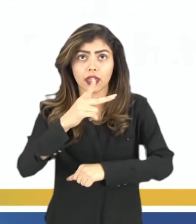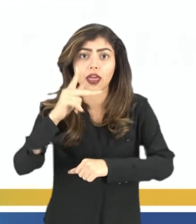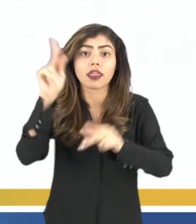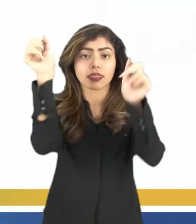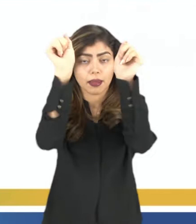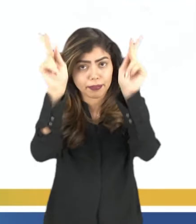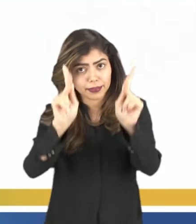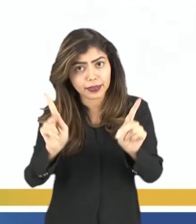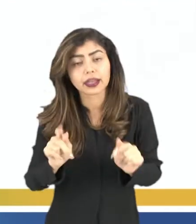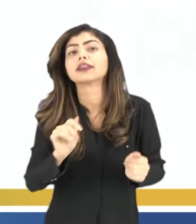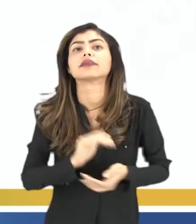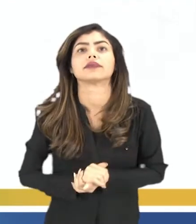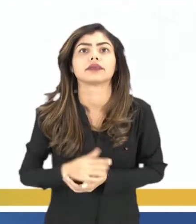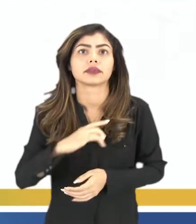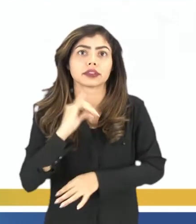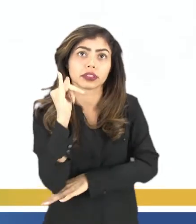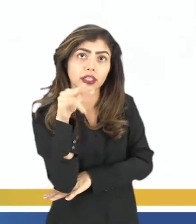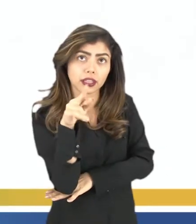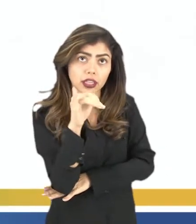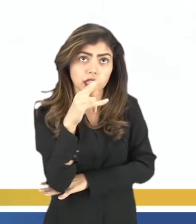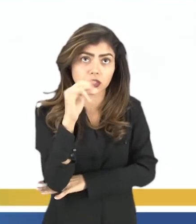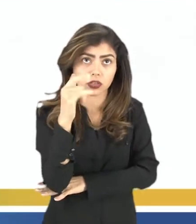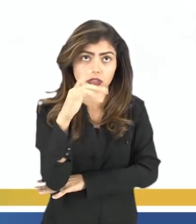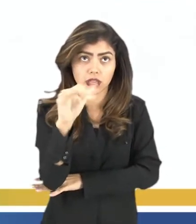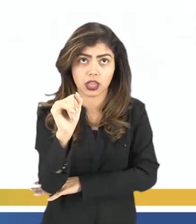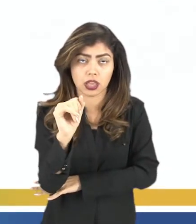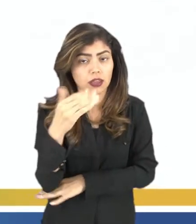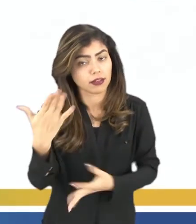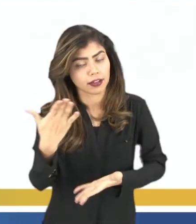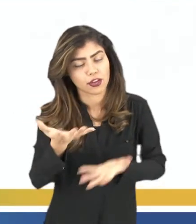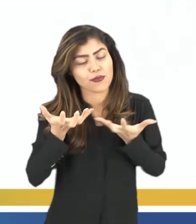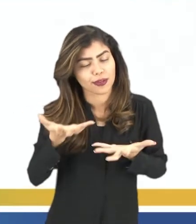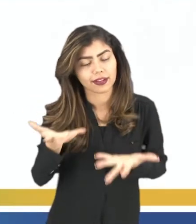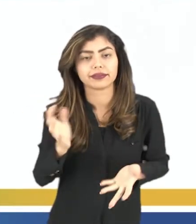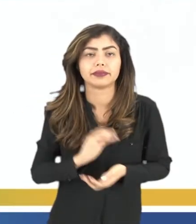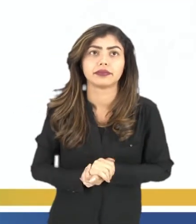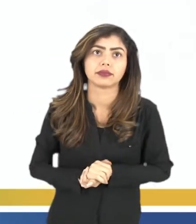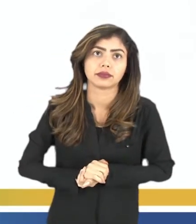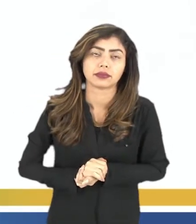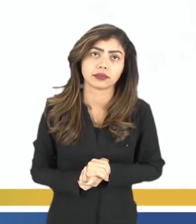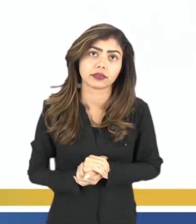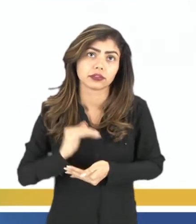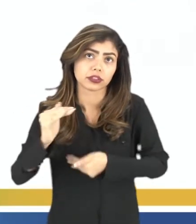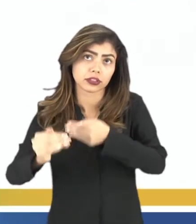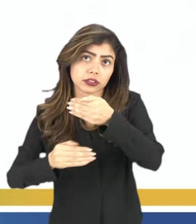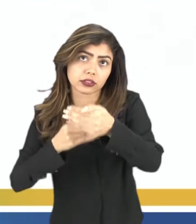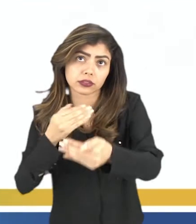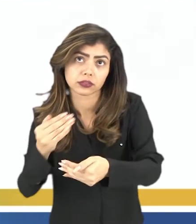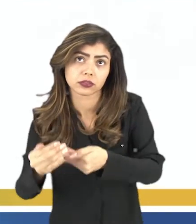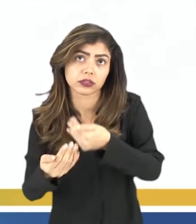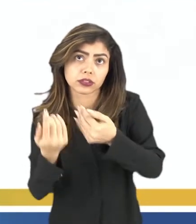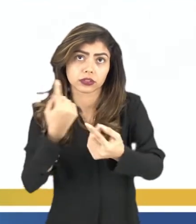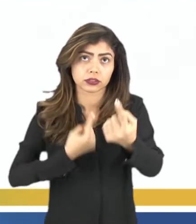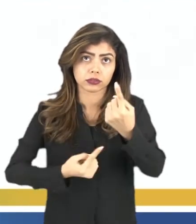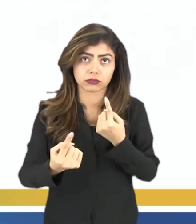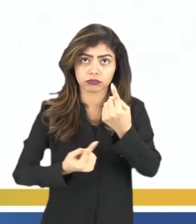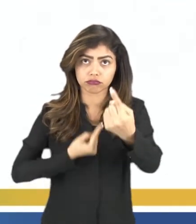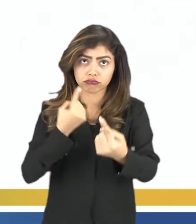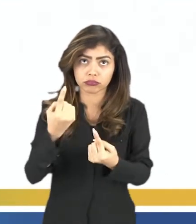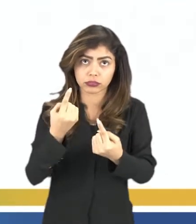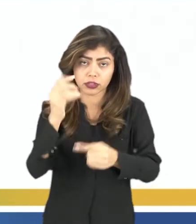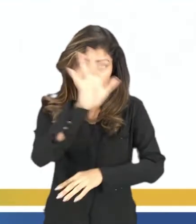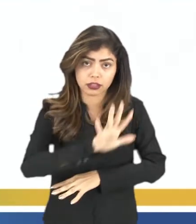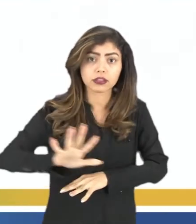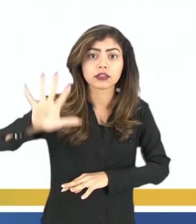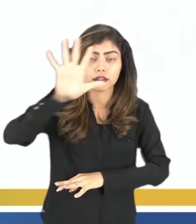e das seguranças internacionais, paz, né, o que todo mundo quer, o desenvolvimento de relações amistosas